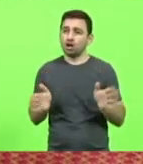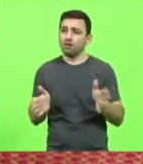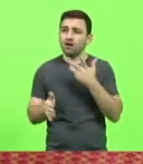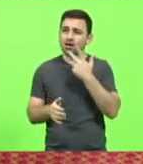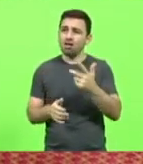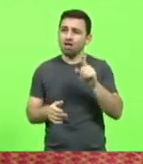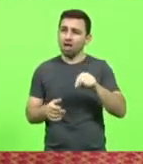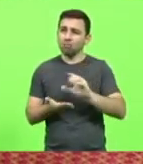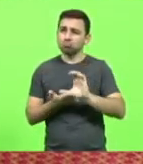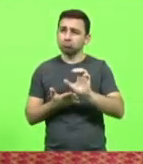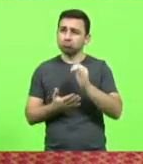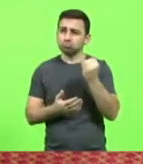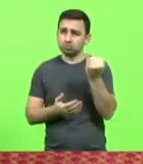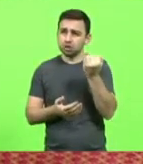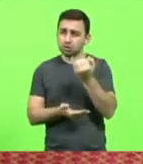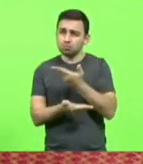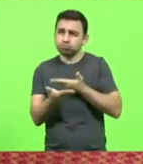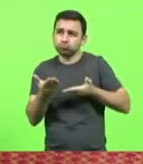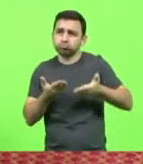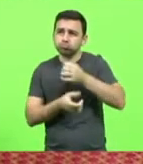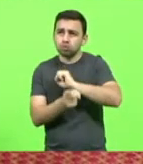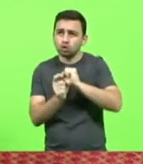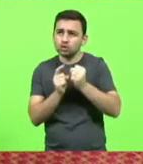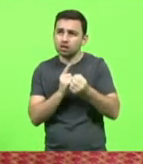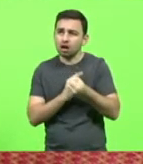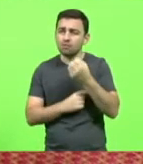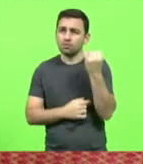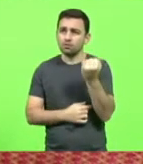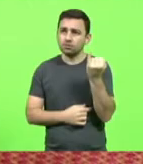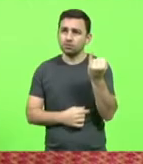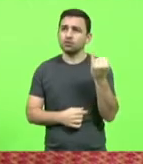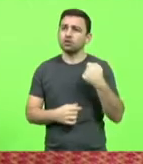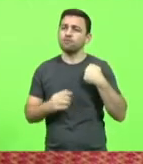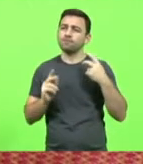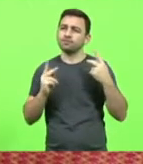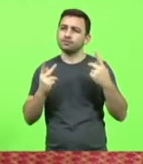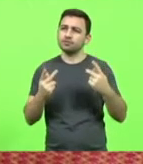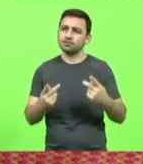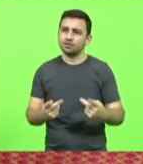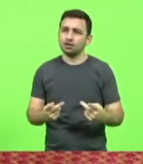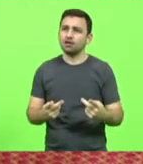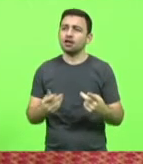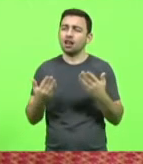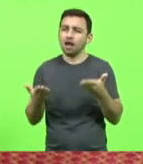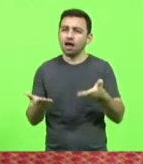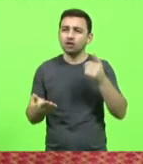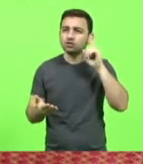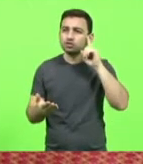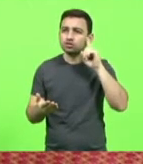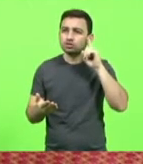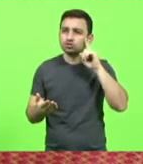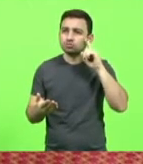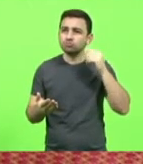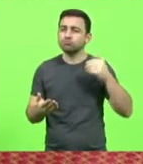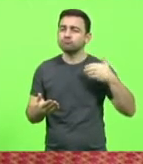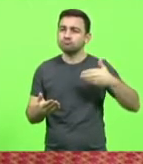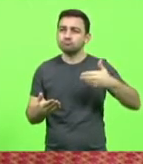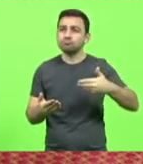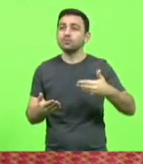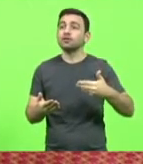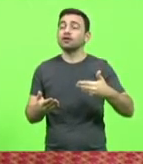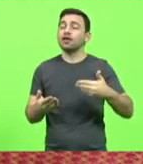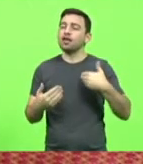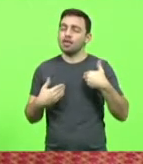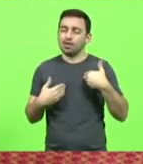que eu tive a oportunidade de visitar nos dias que passaram e me comprometi a fazer esse